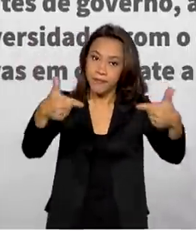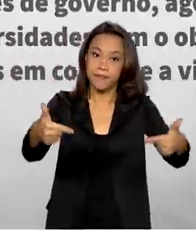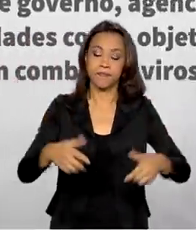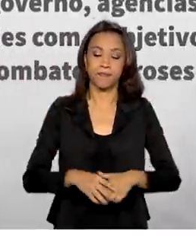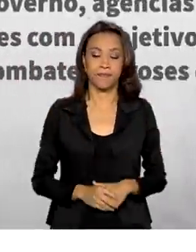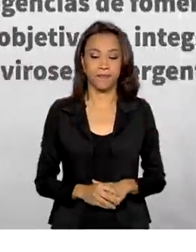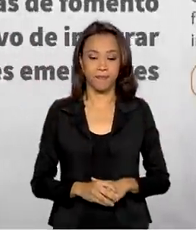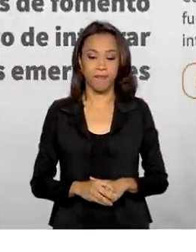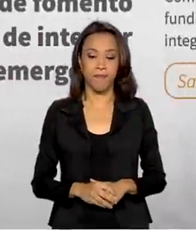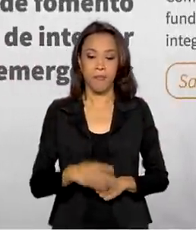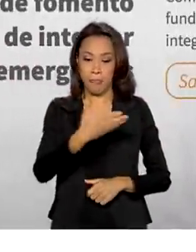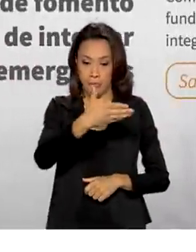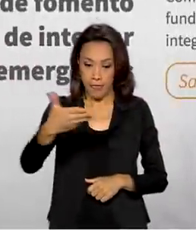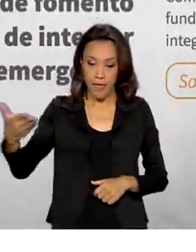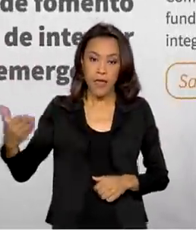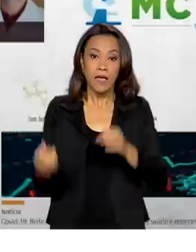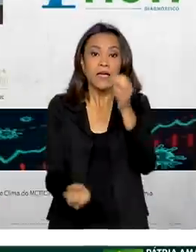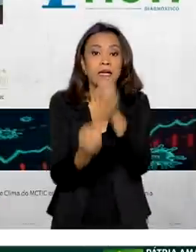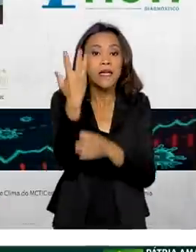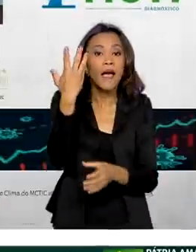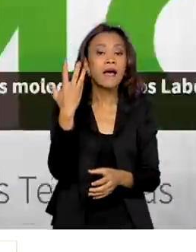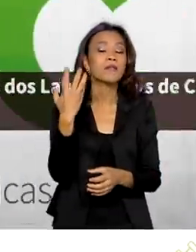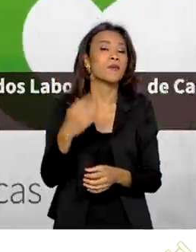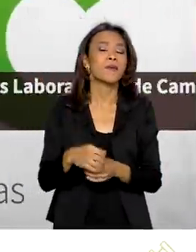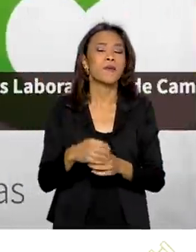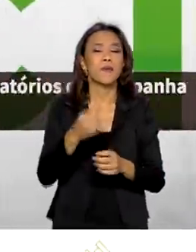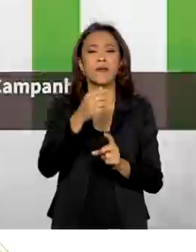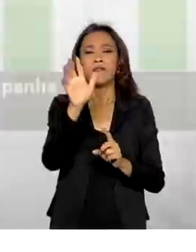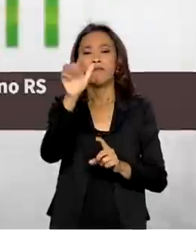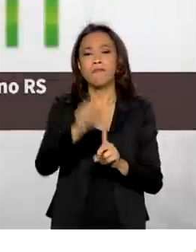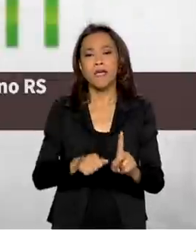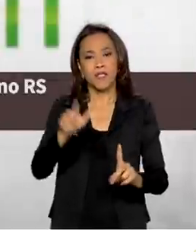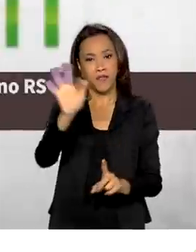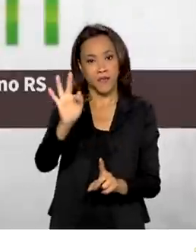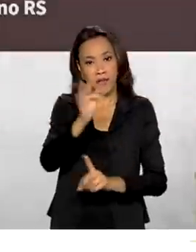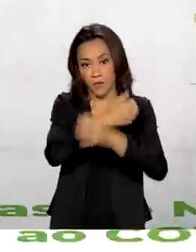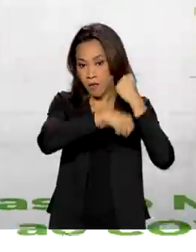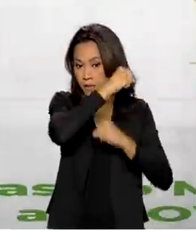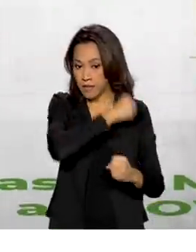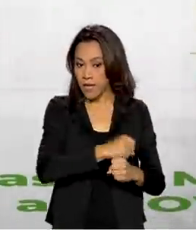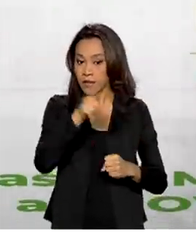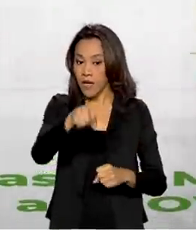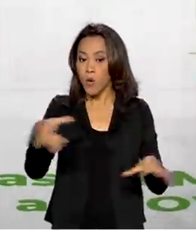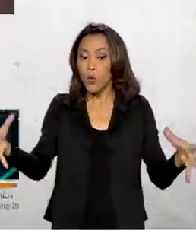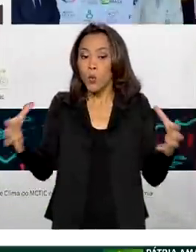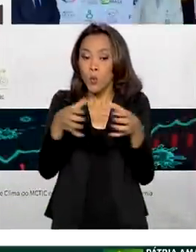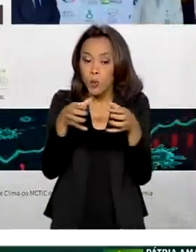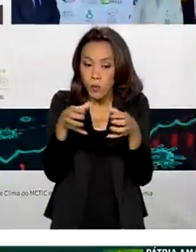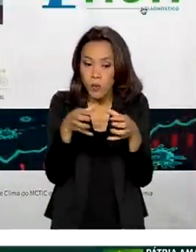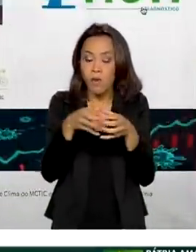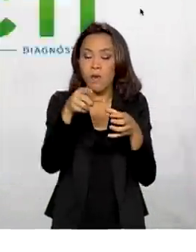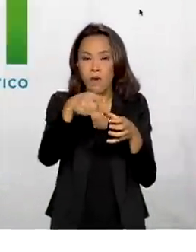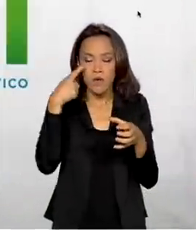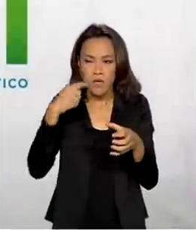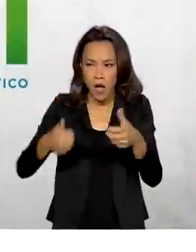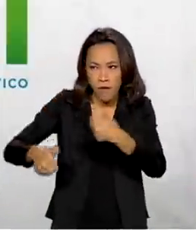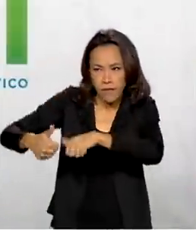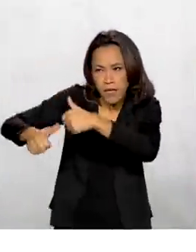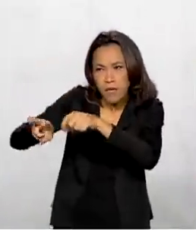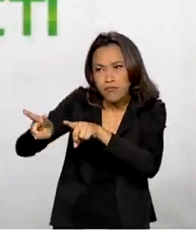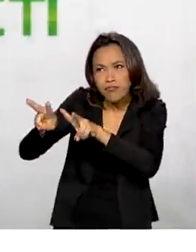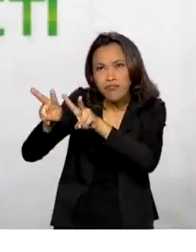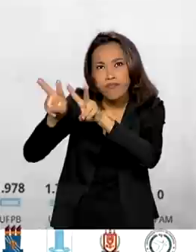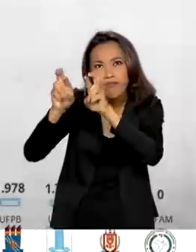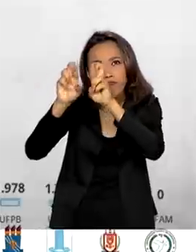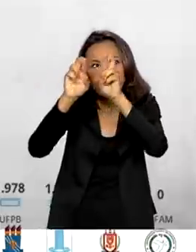A Rede Vírus, criada em fevereiro do ano passado, funciona como um comitê de assessoramento estratégico que atua